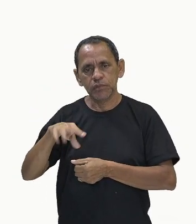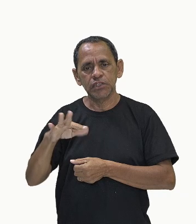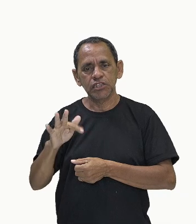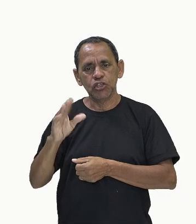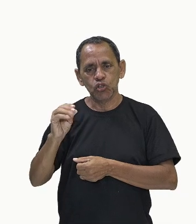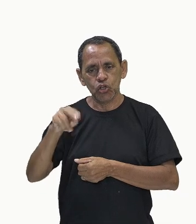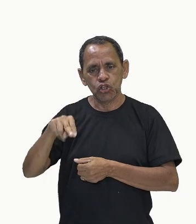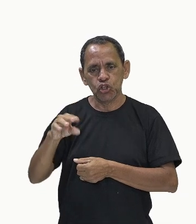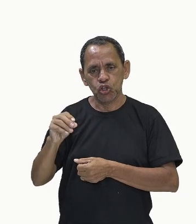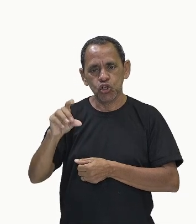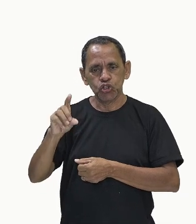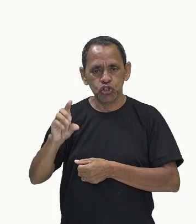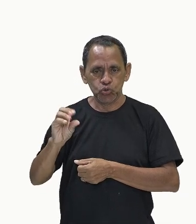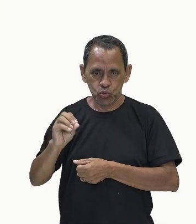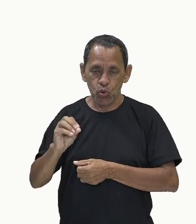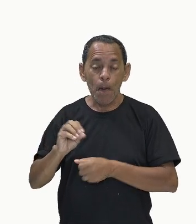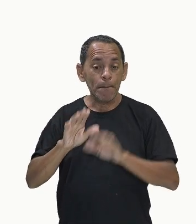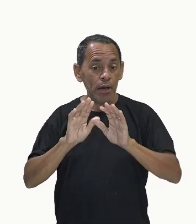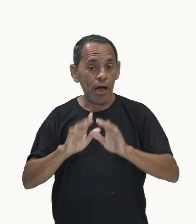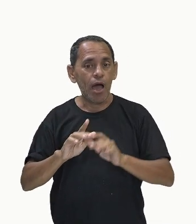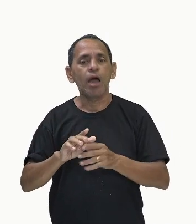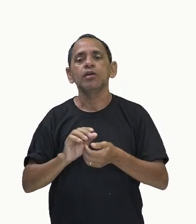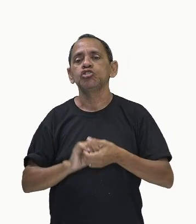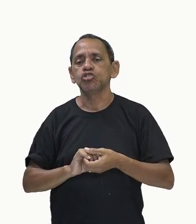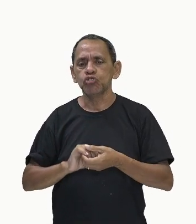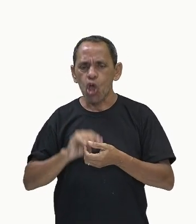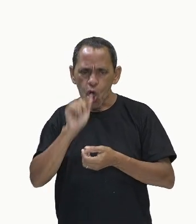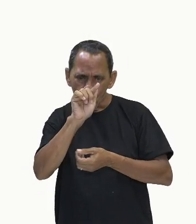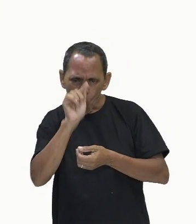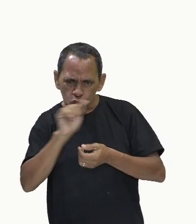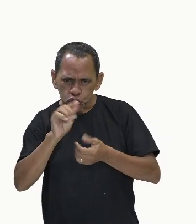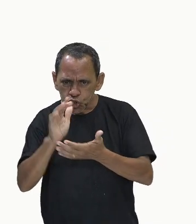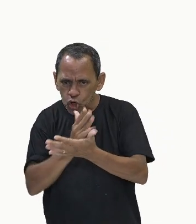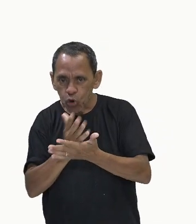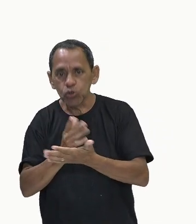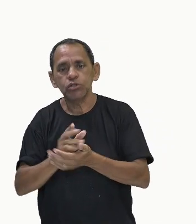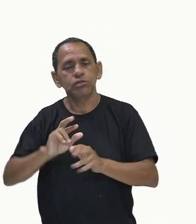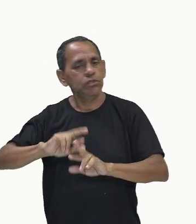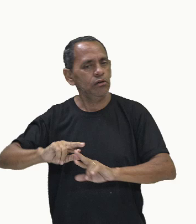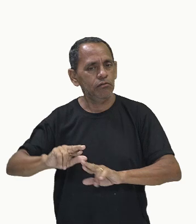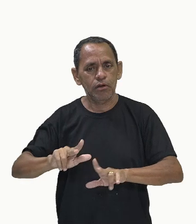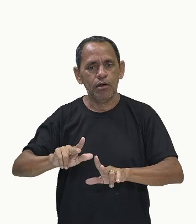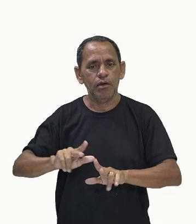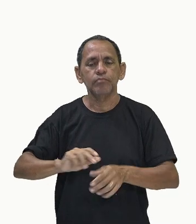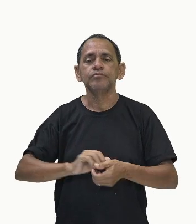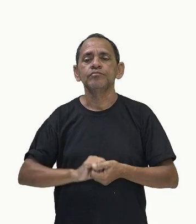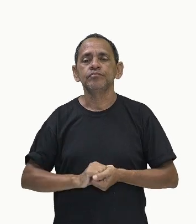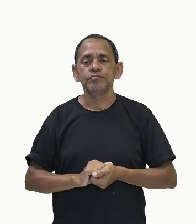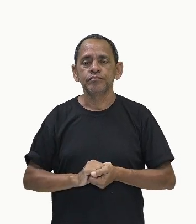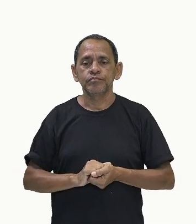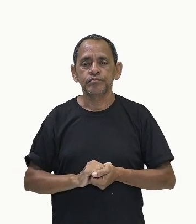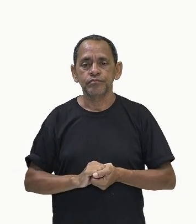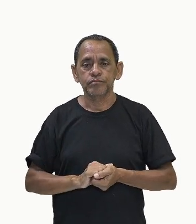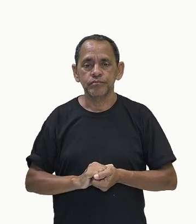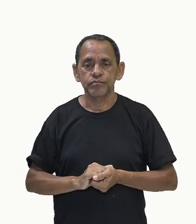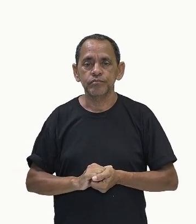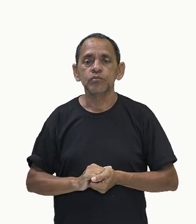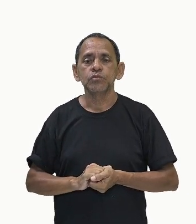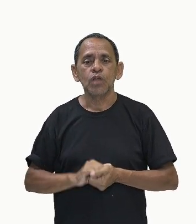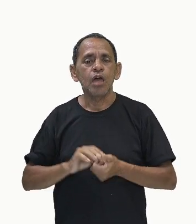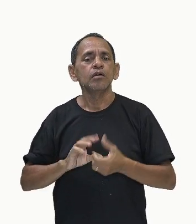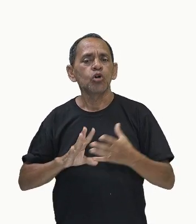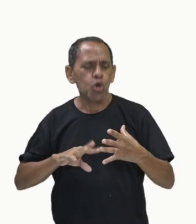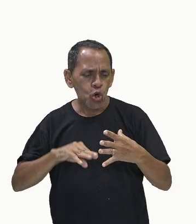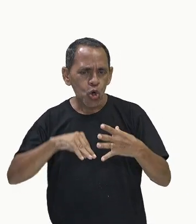Nós temos também aí a participação das placas de pé, que são aglomerados de